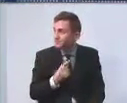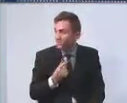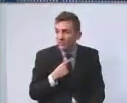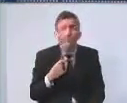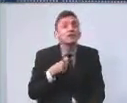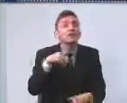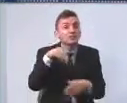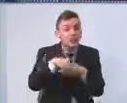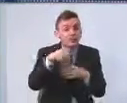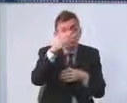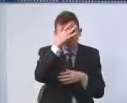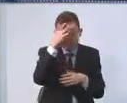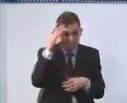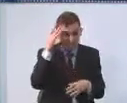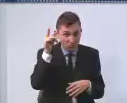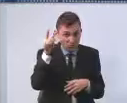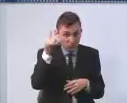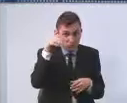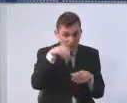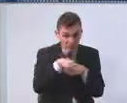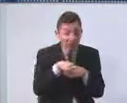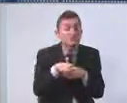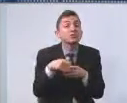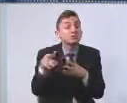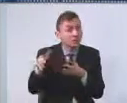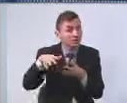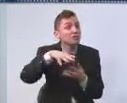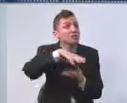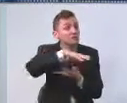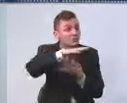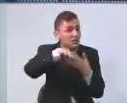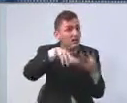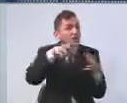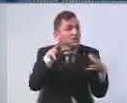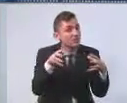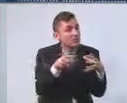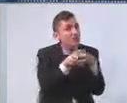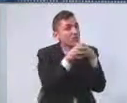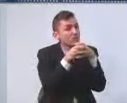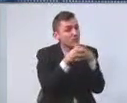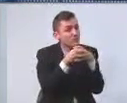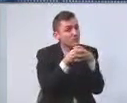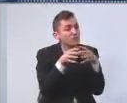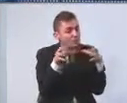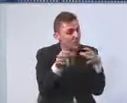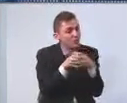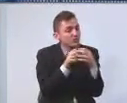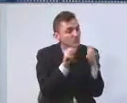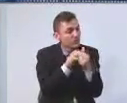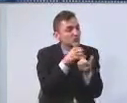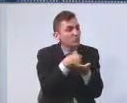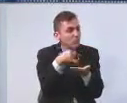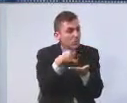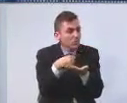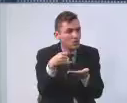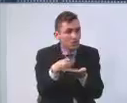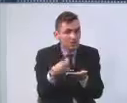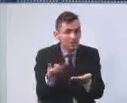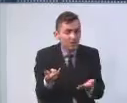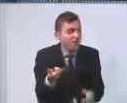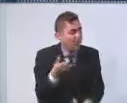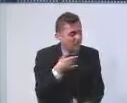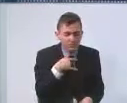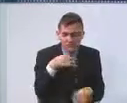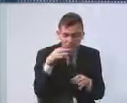parlamentares envolvidos negativamente com esse setor. Não tenho a menor